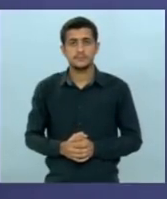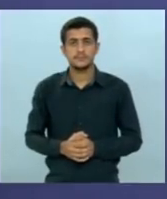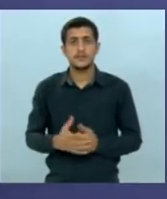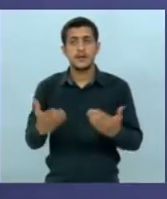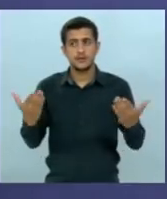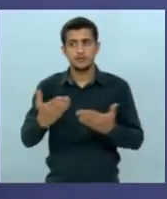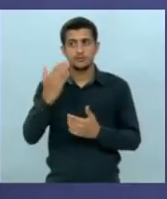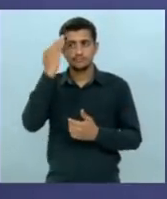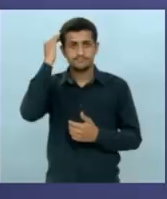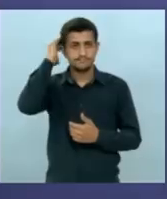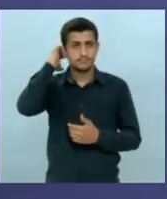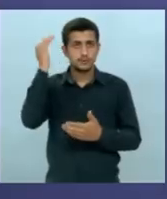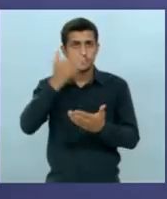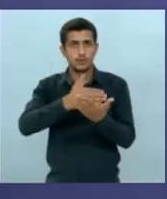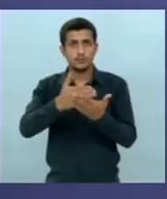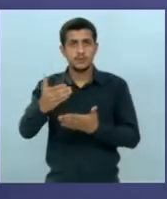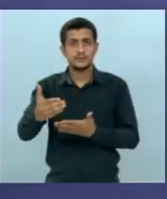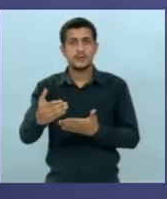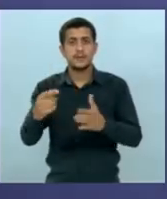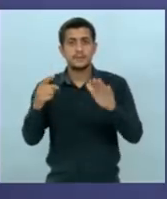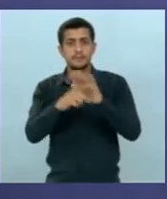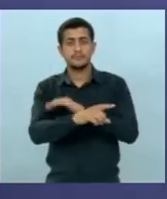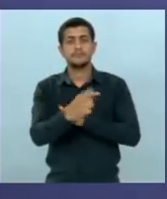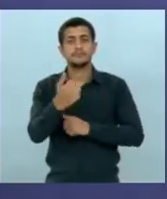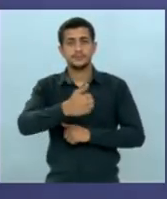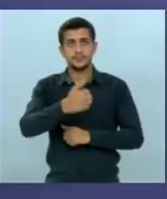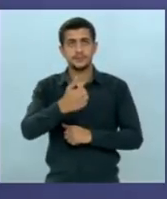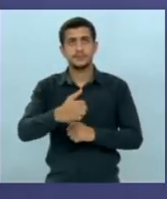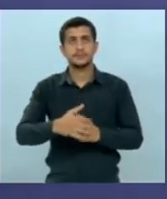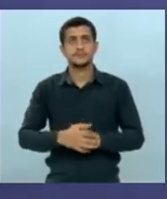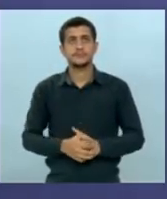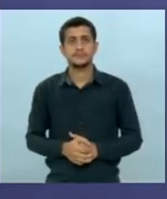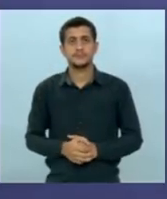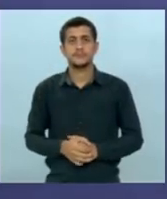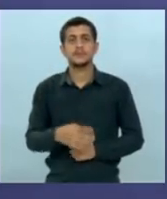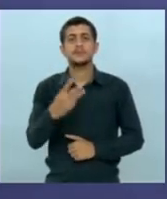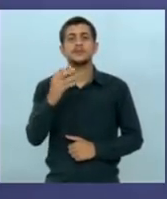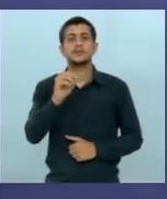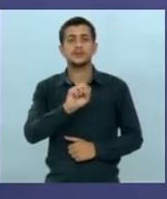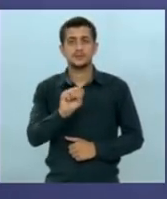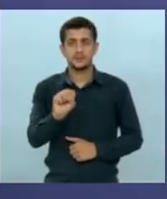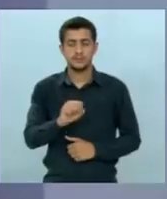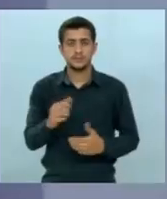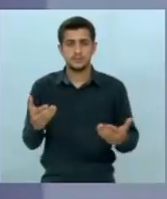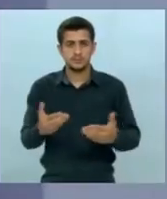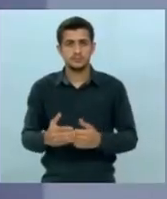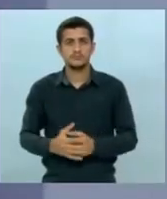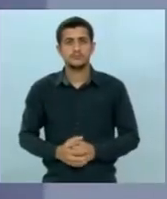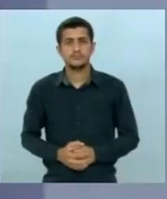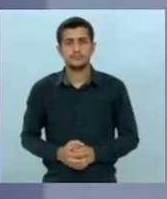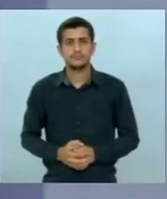Reinaldo Azambuja do PSDB é quem faz a primeira pergunta 30 segundos a partir de agora